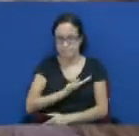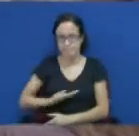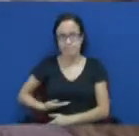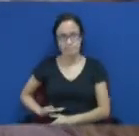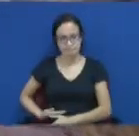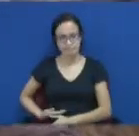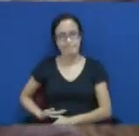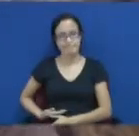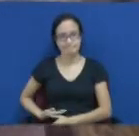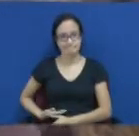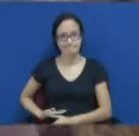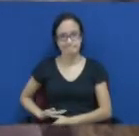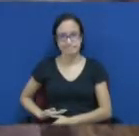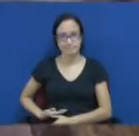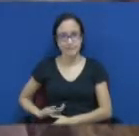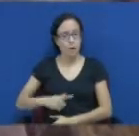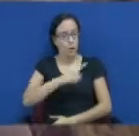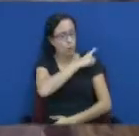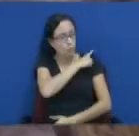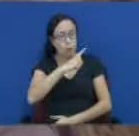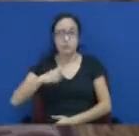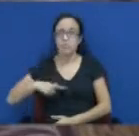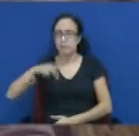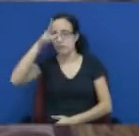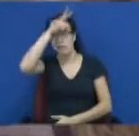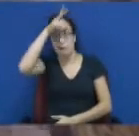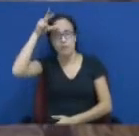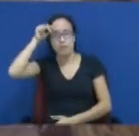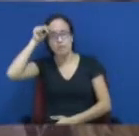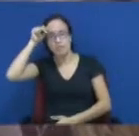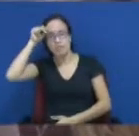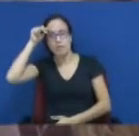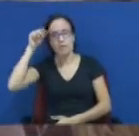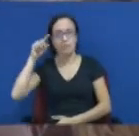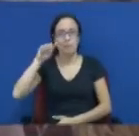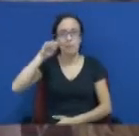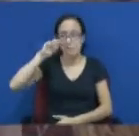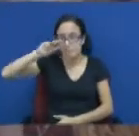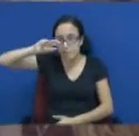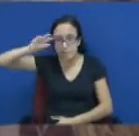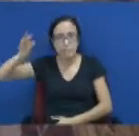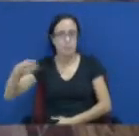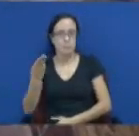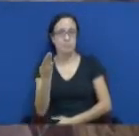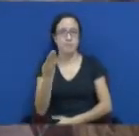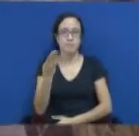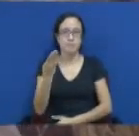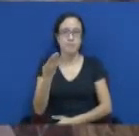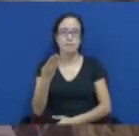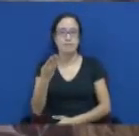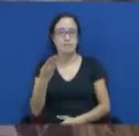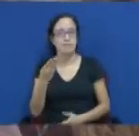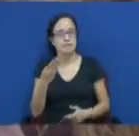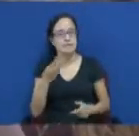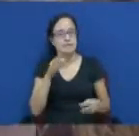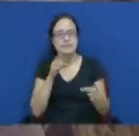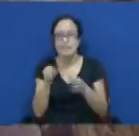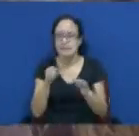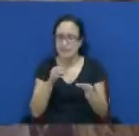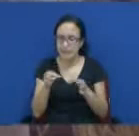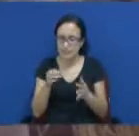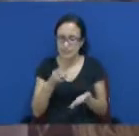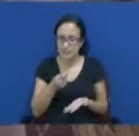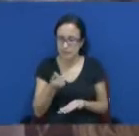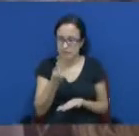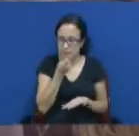dirige um milhão e quinhentos mil para publicidade um governo que subsidia oitocentos